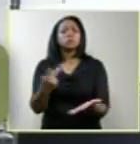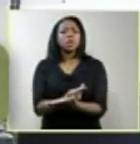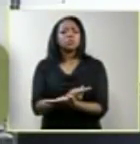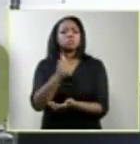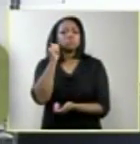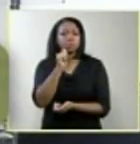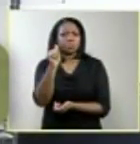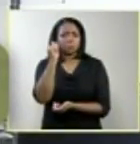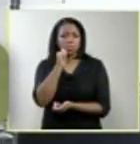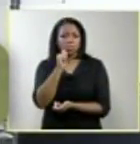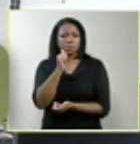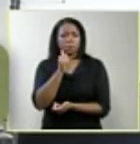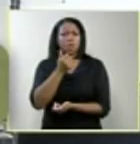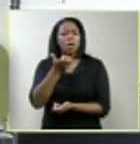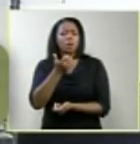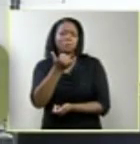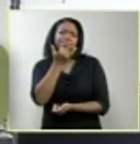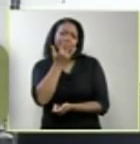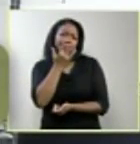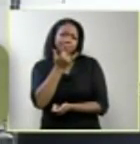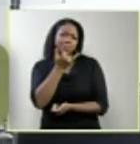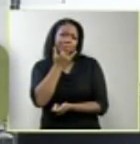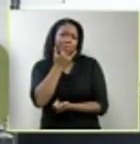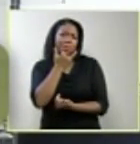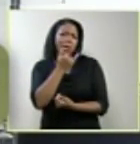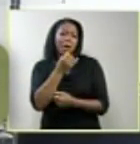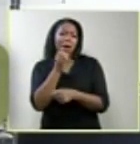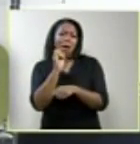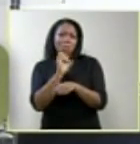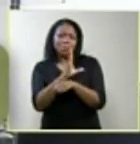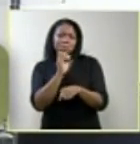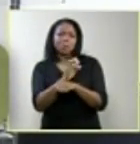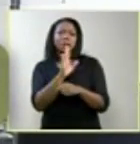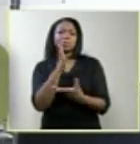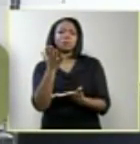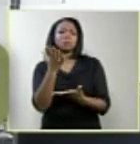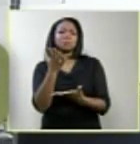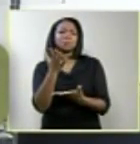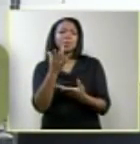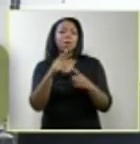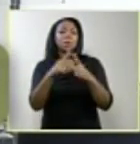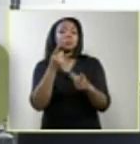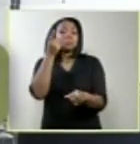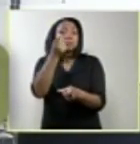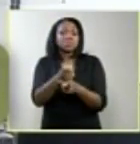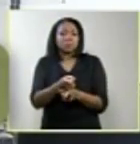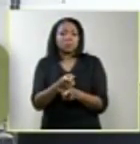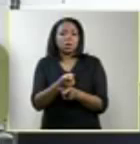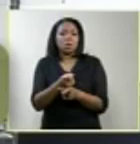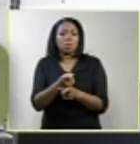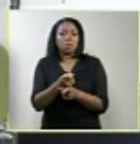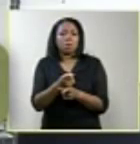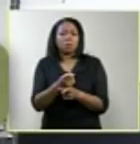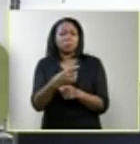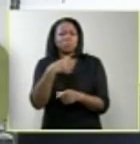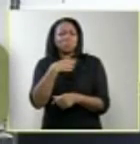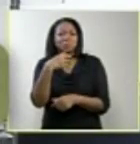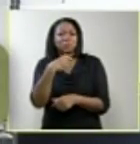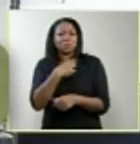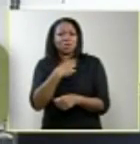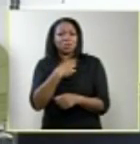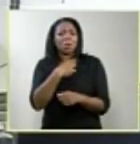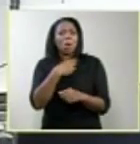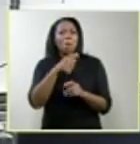mulher. Eu quero me desculpar por fazer essa apresentação em slides, é porque eu encontrei uma maneira de mostrar